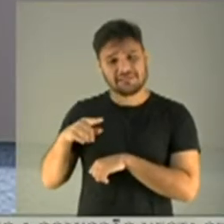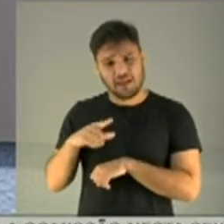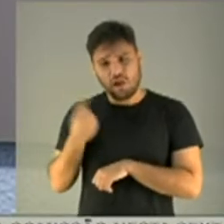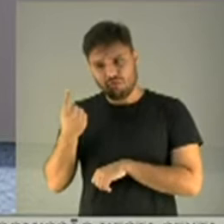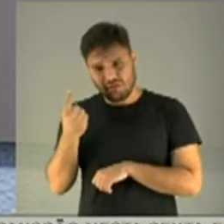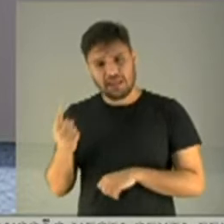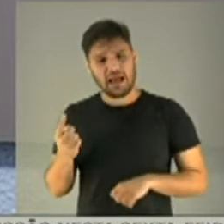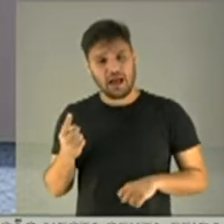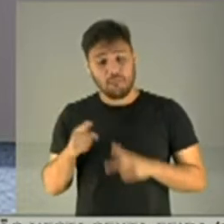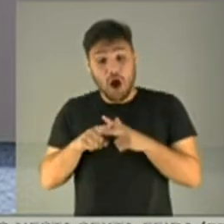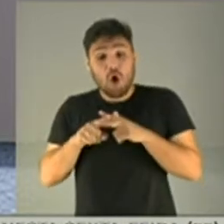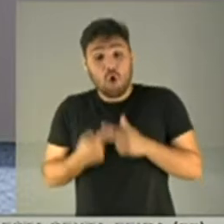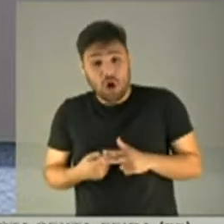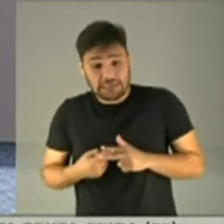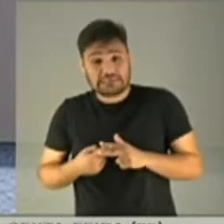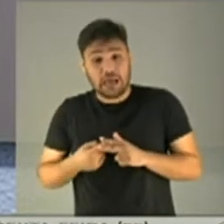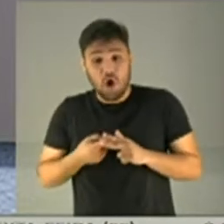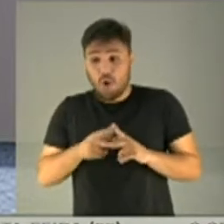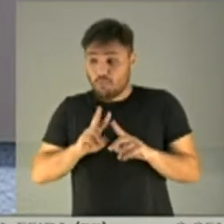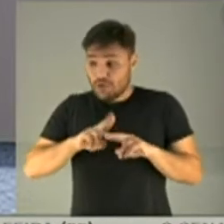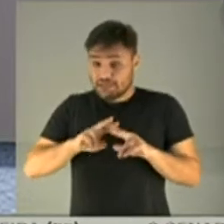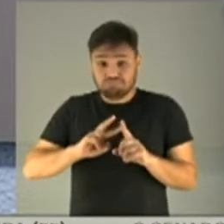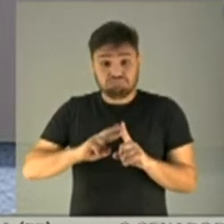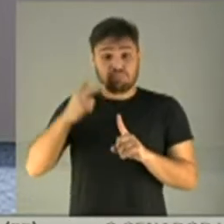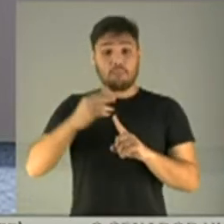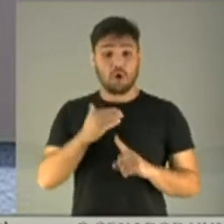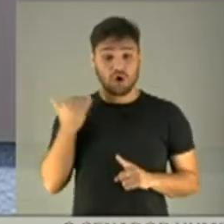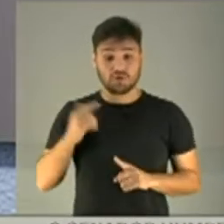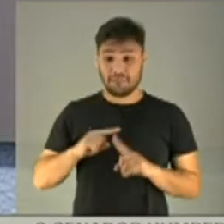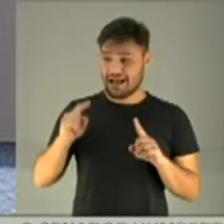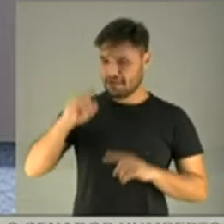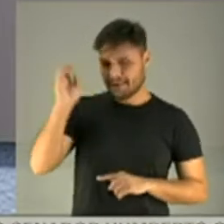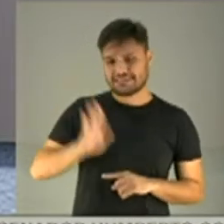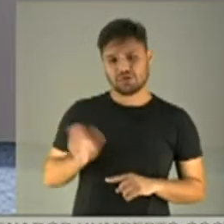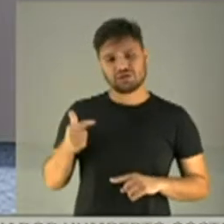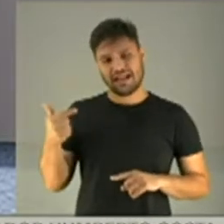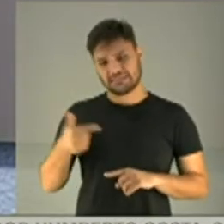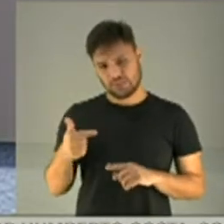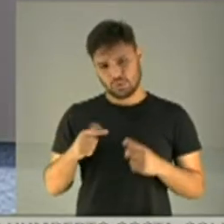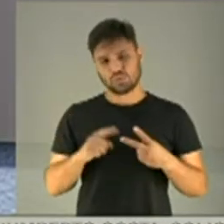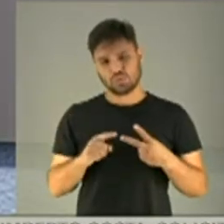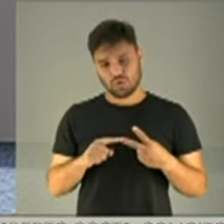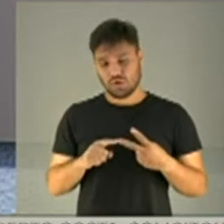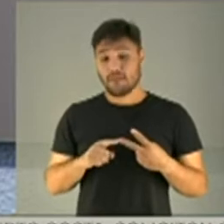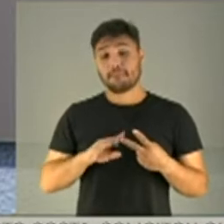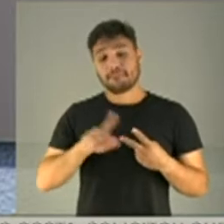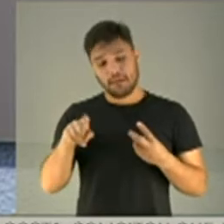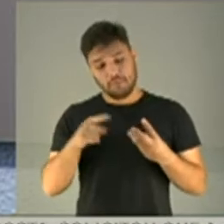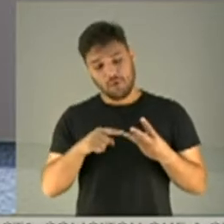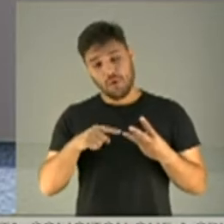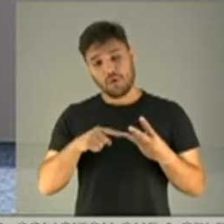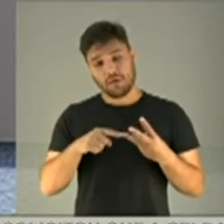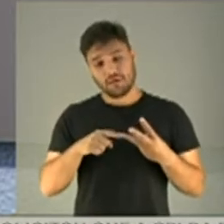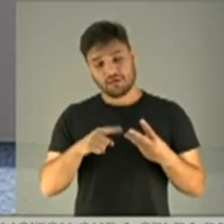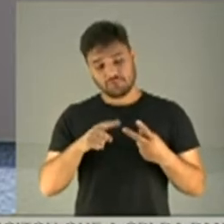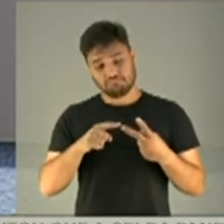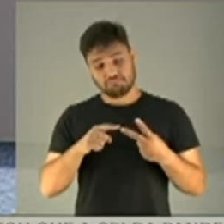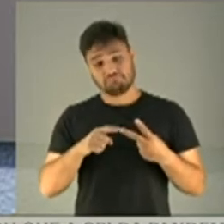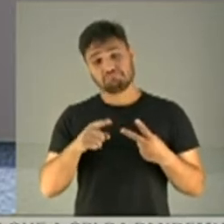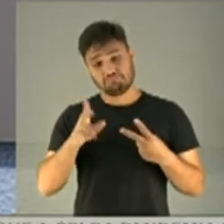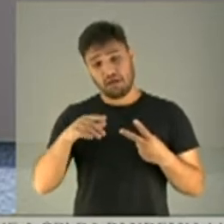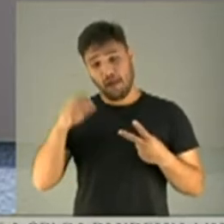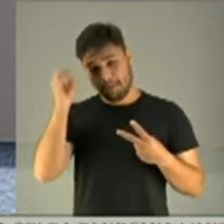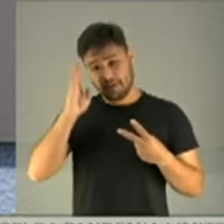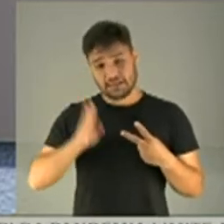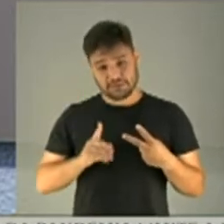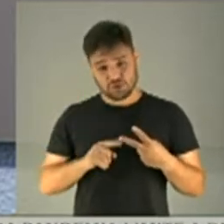uma correção que gerou uma duplicação do número de mortes, mas o Brasil já é o segundo. Logo depois do Peru, o Brasil já é o segundo país da